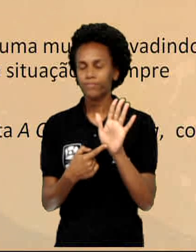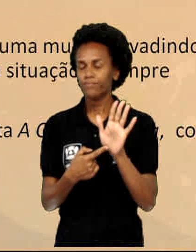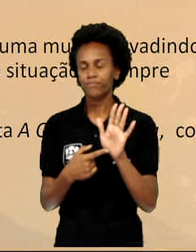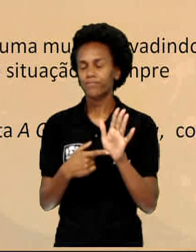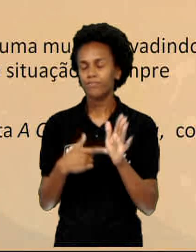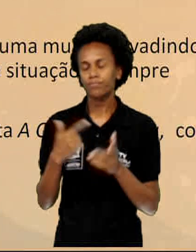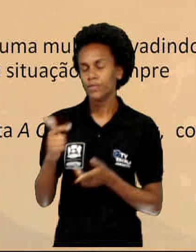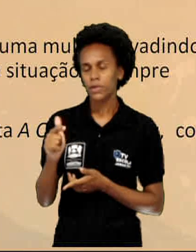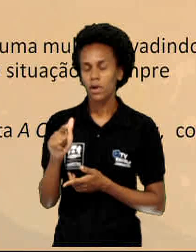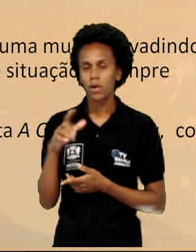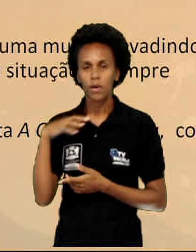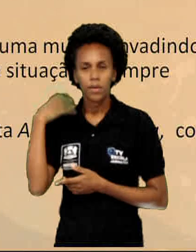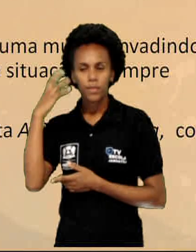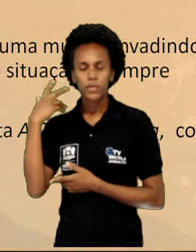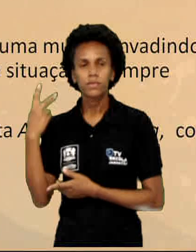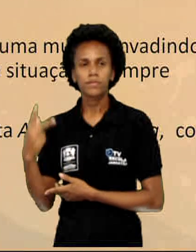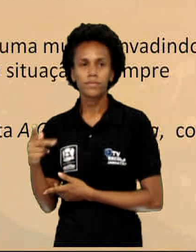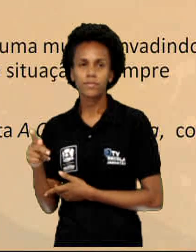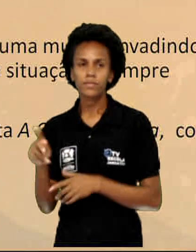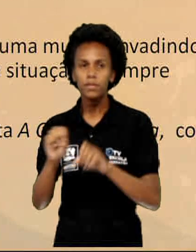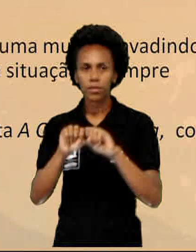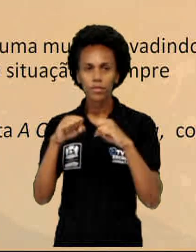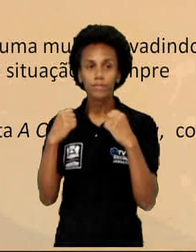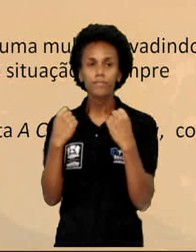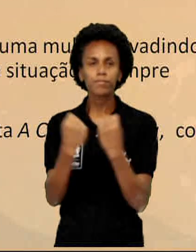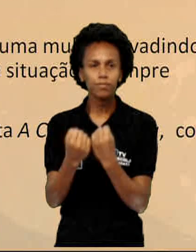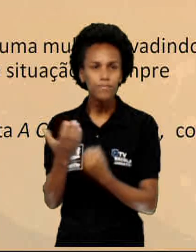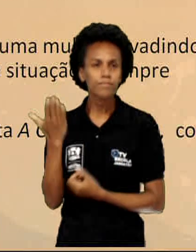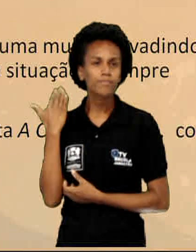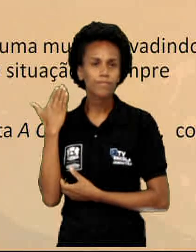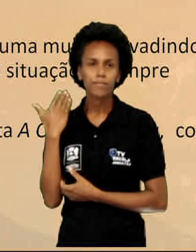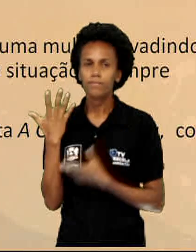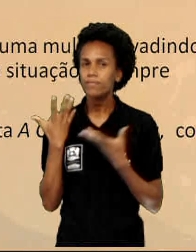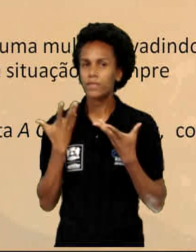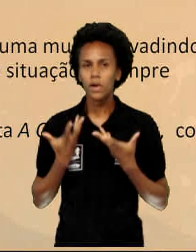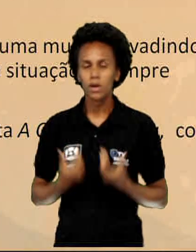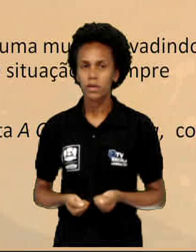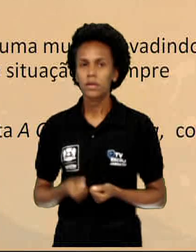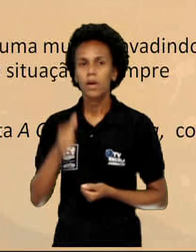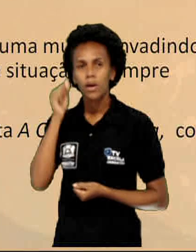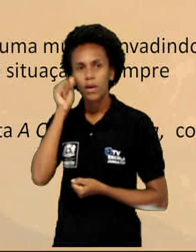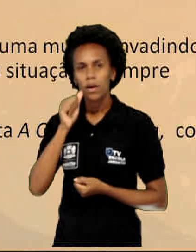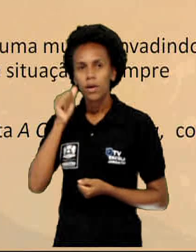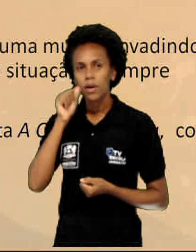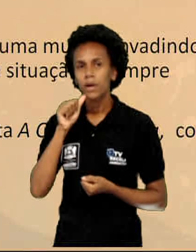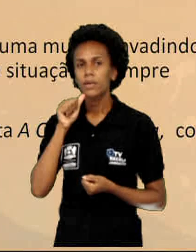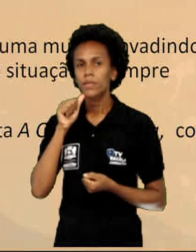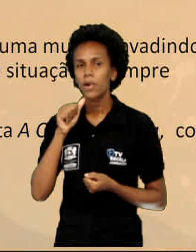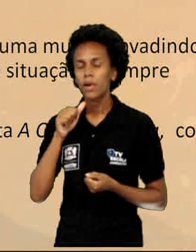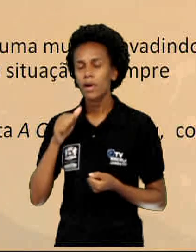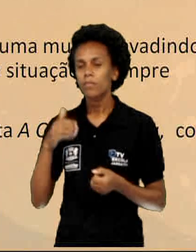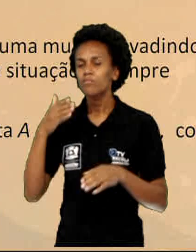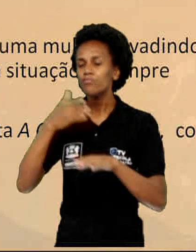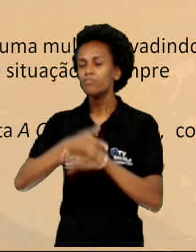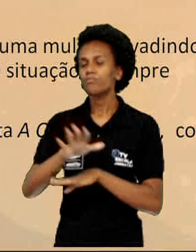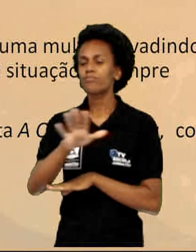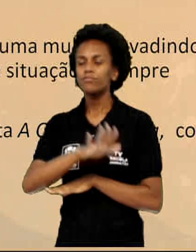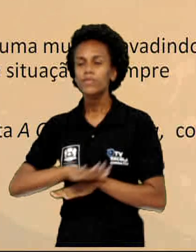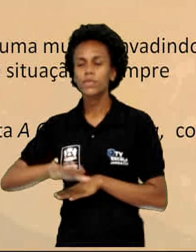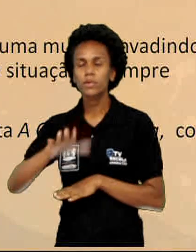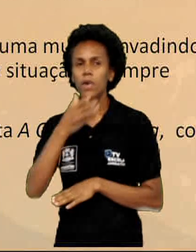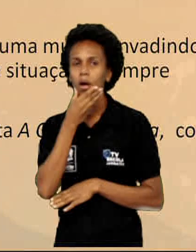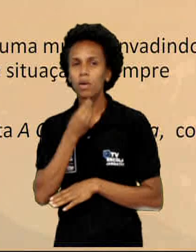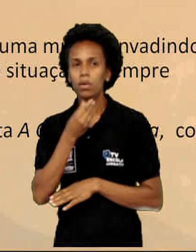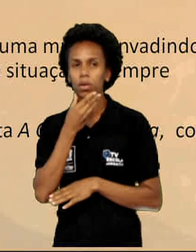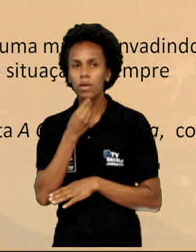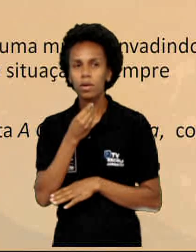A sociedade da época não aceitava de forma alguma uma mulher invadindo o espaço masculino. Chiquinha Gonzaga